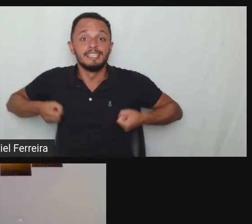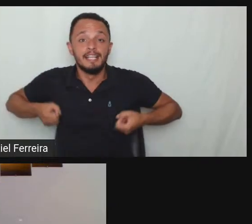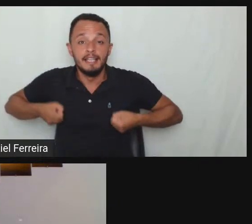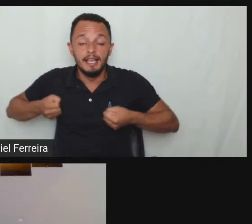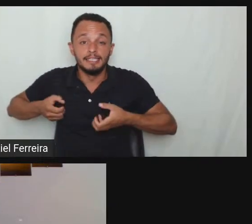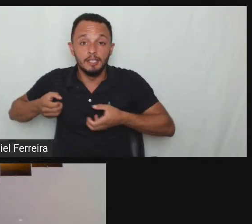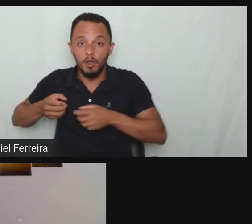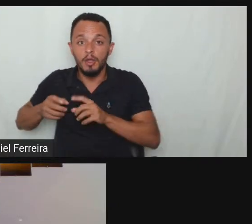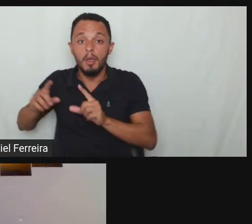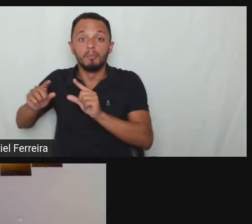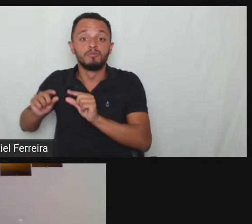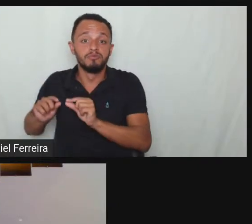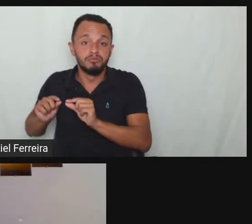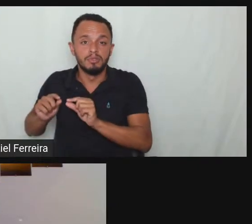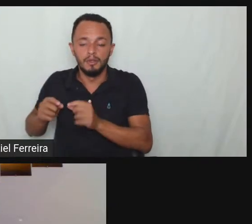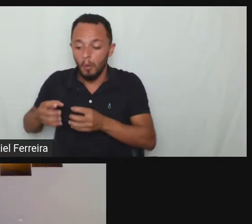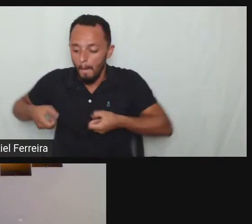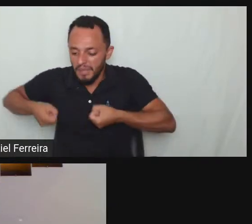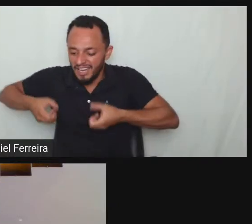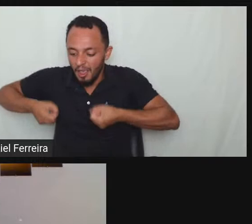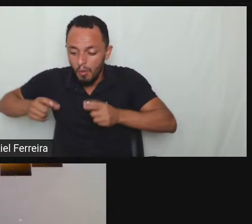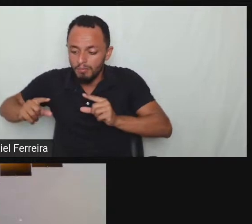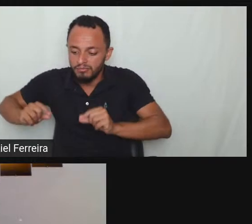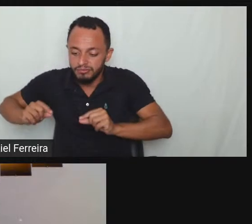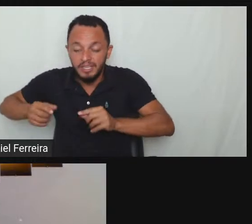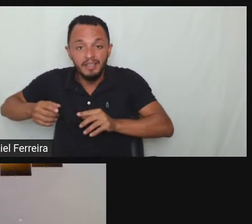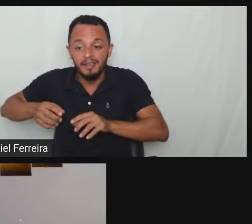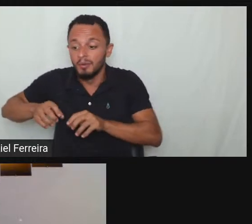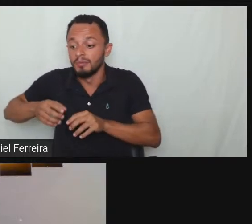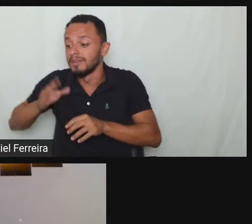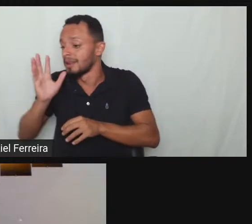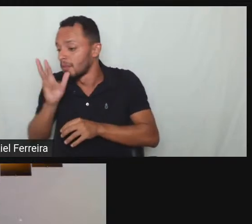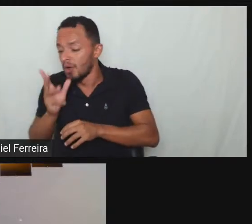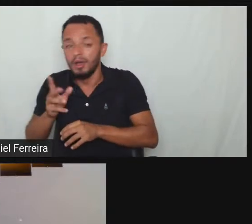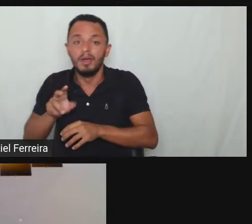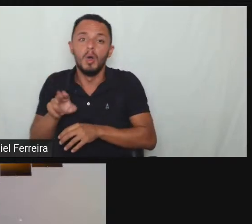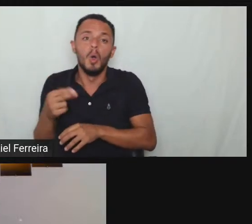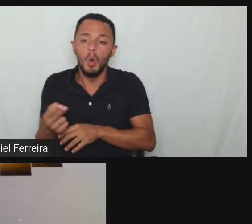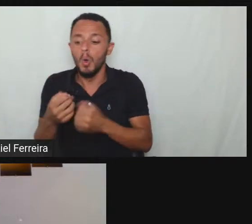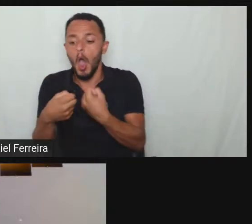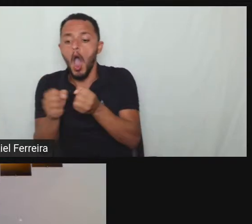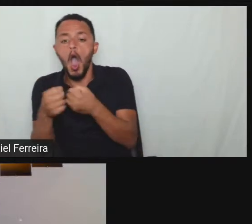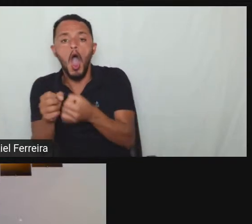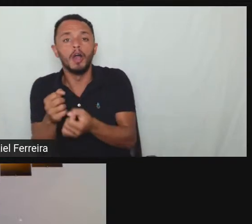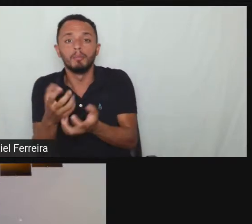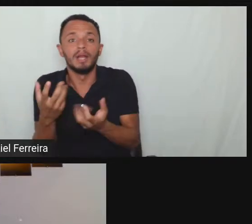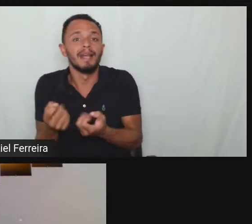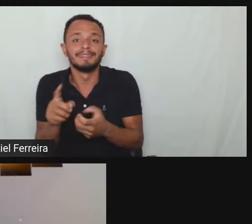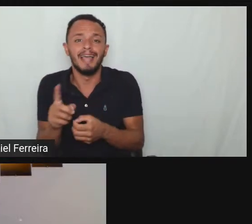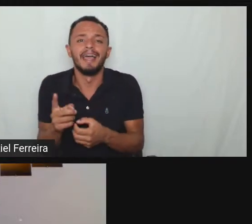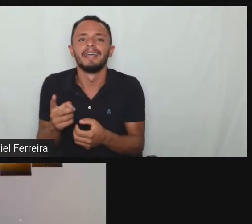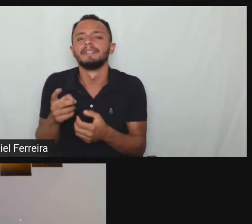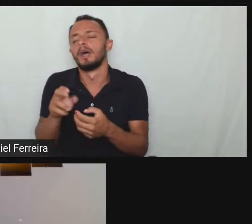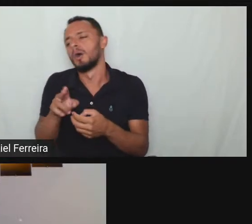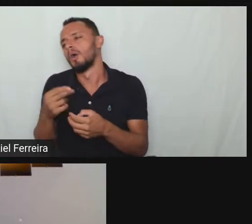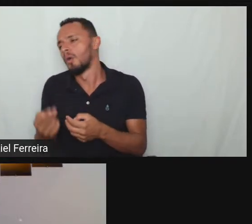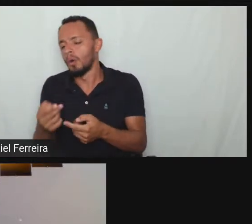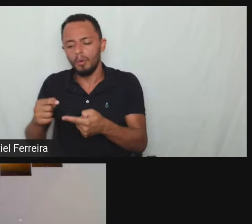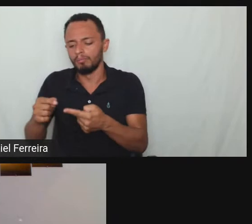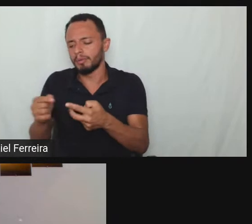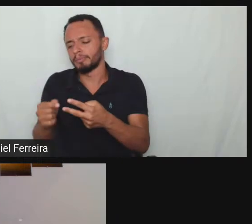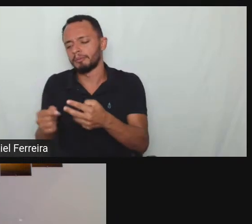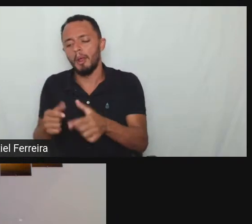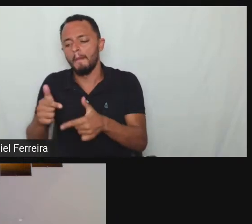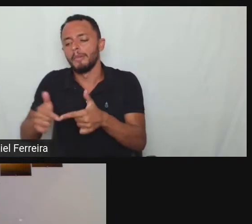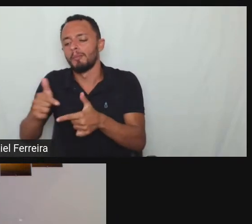elevador estragado né humilhação do mundo dentro do ônibus enfim uma situação que é delicada mas olha